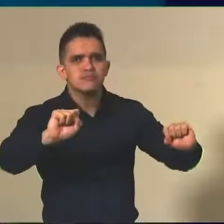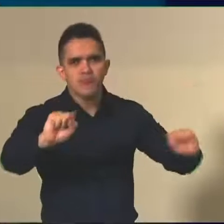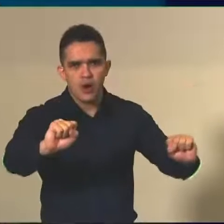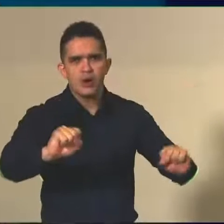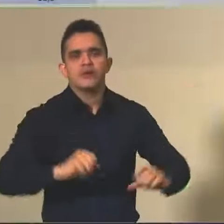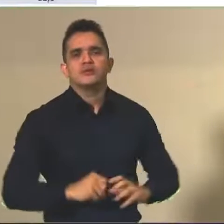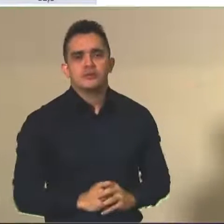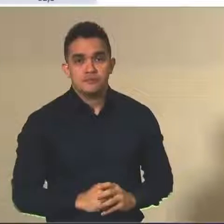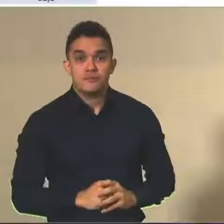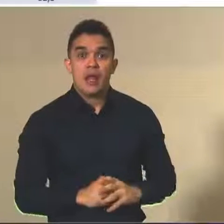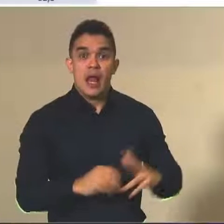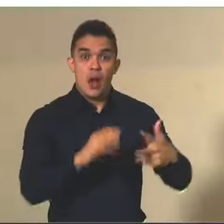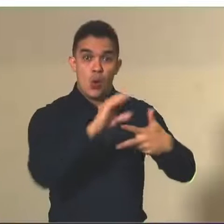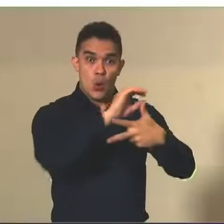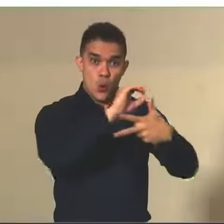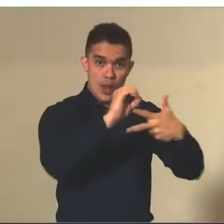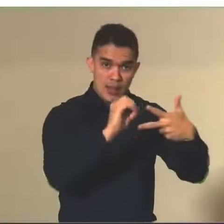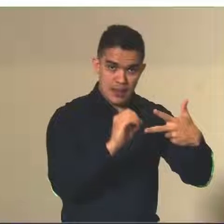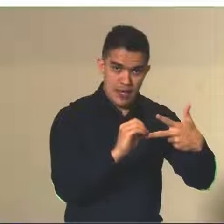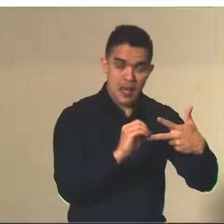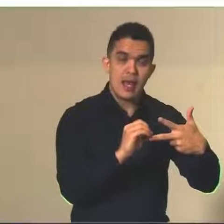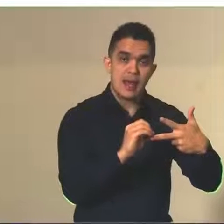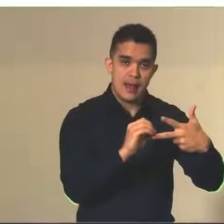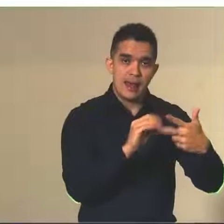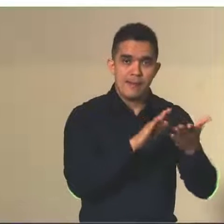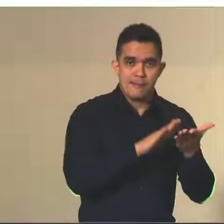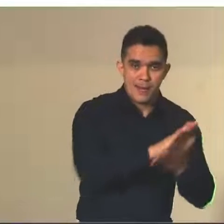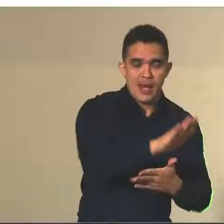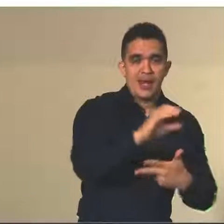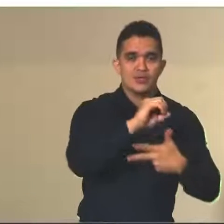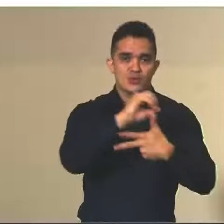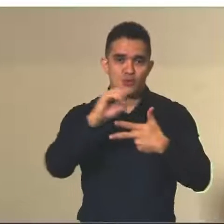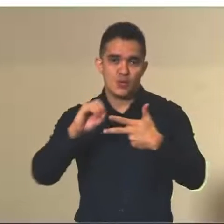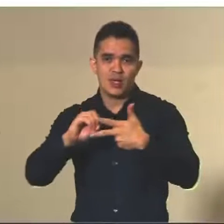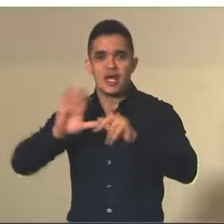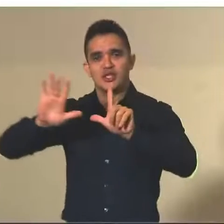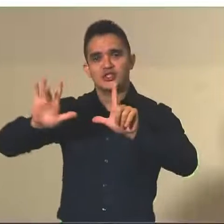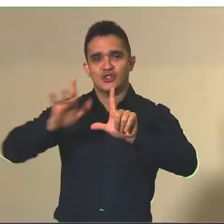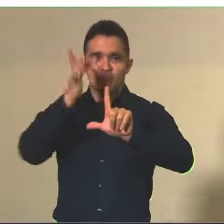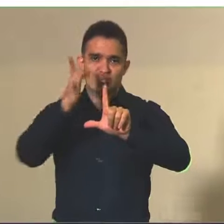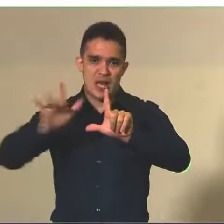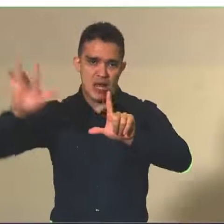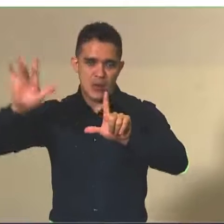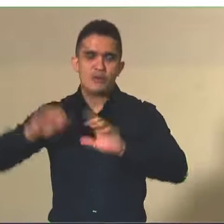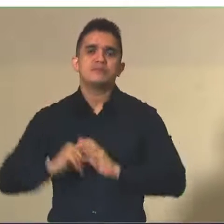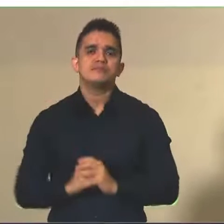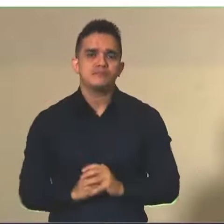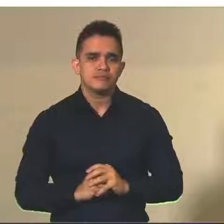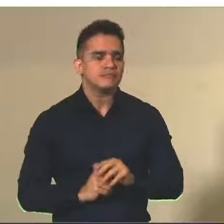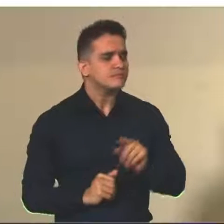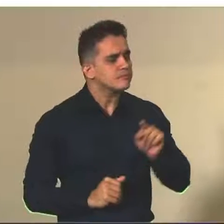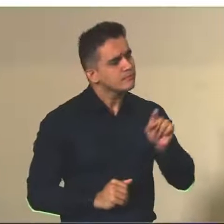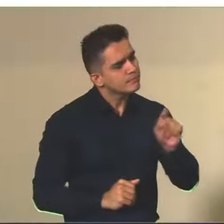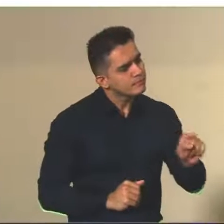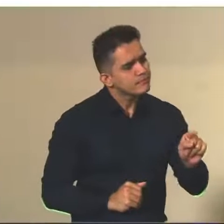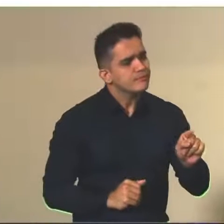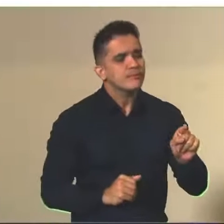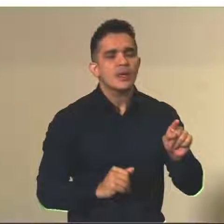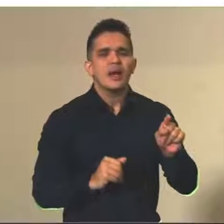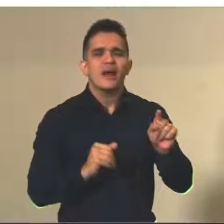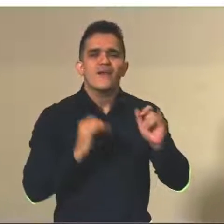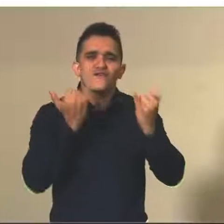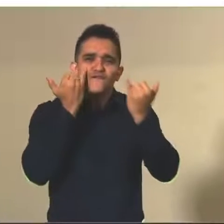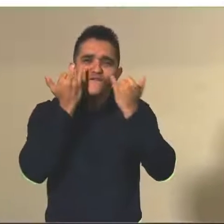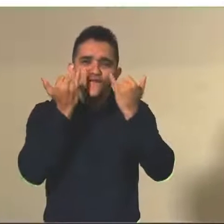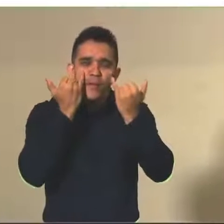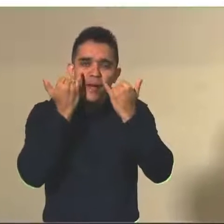tanto no Enem impresso, como no Enem digital. E aqui nós tivemos, são os dados das eliminações, dados ainda preliminares, porque